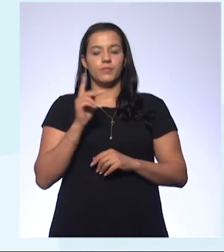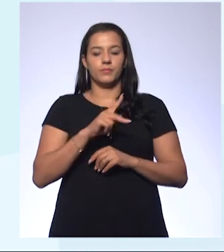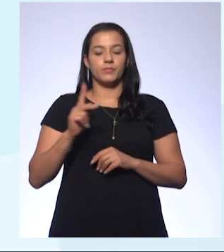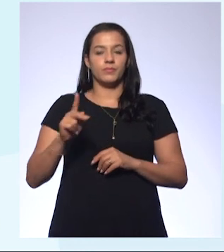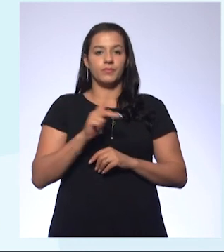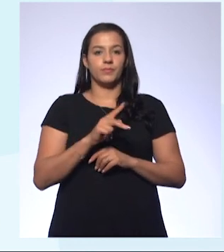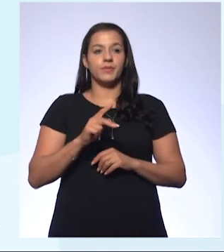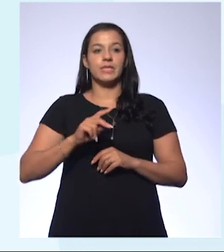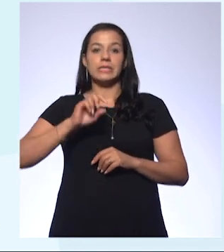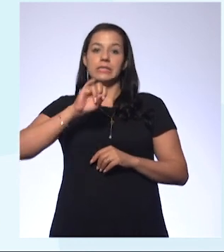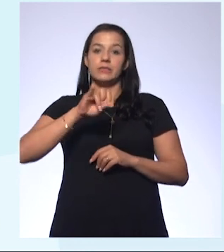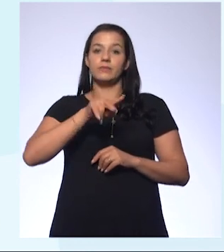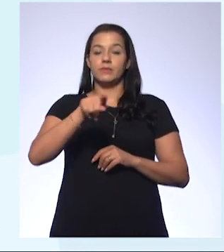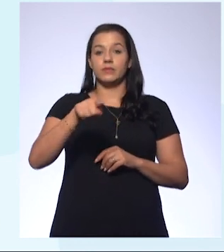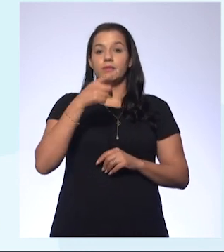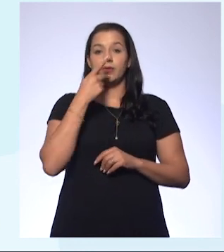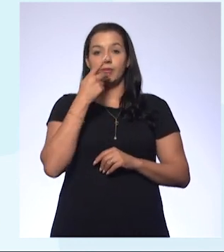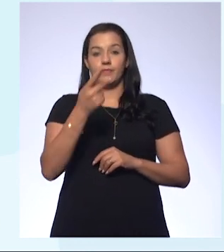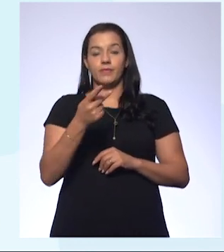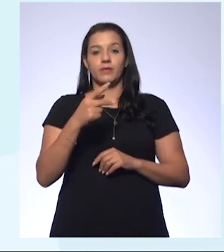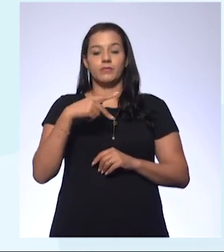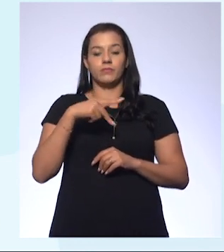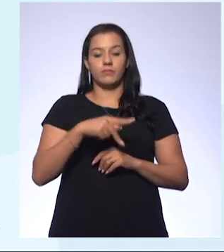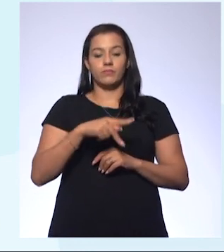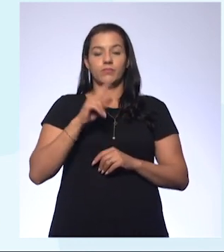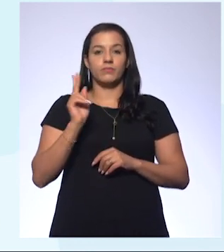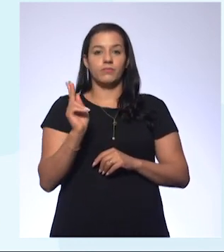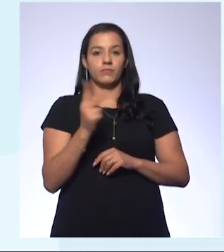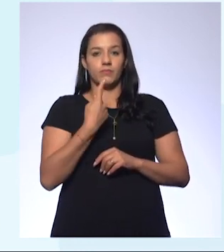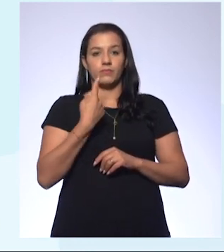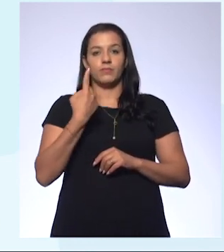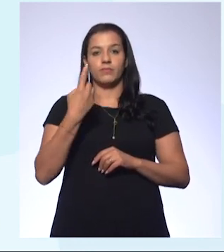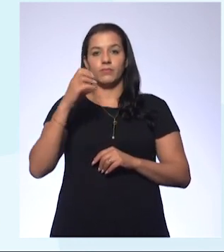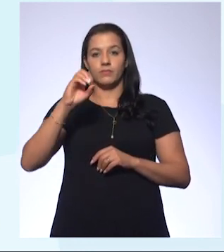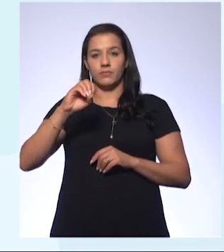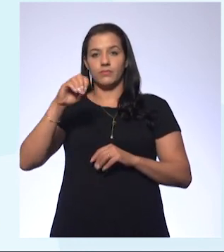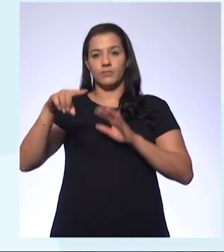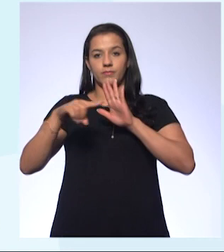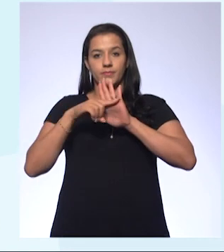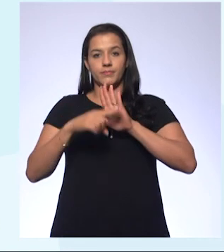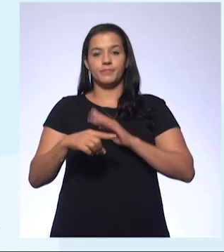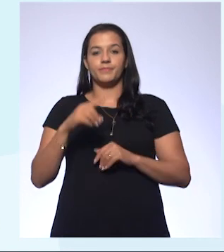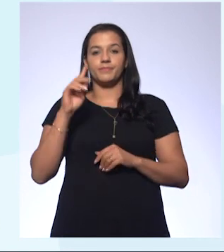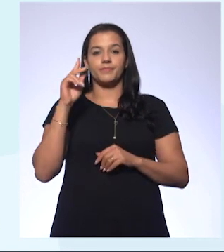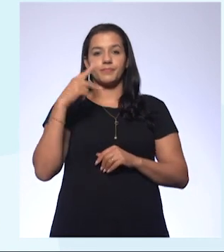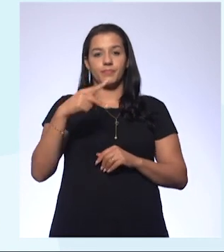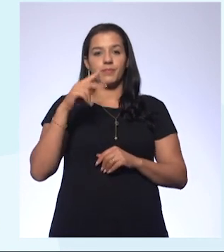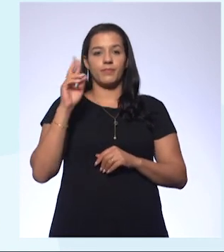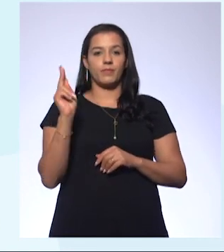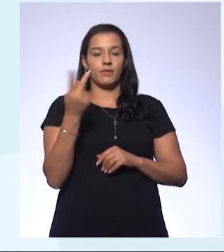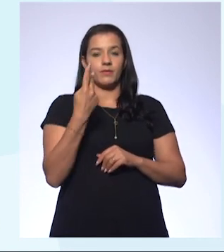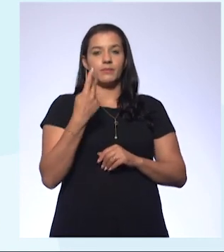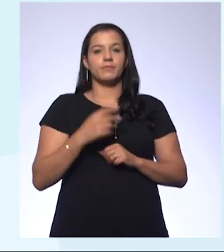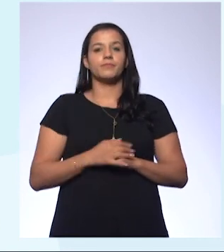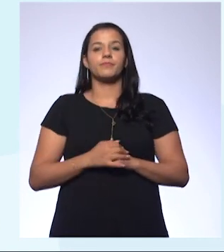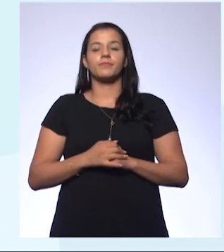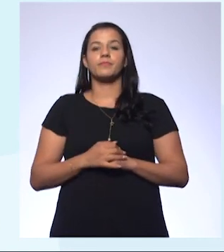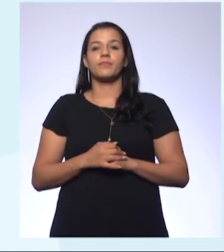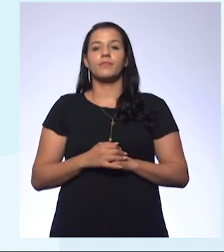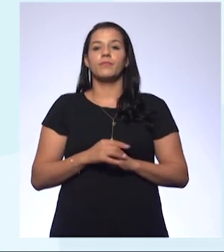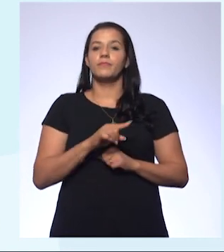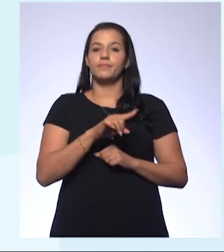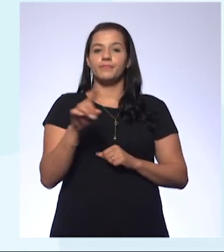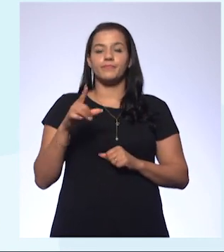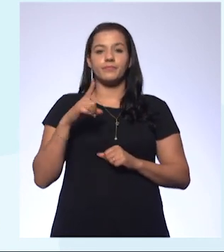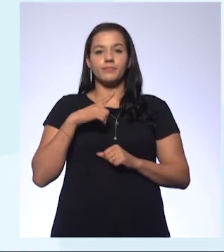aqui a fala que o pH, a concentração é 10 elevado a menos pH, então, se eu tiver um valor